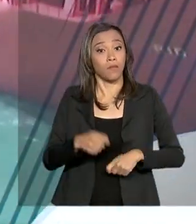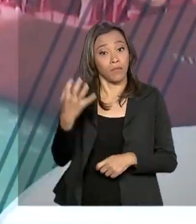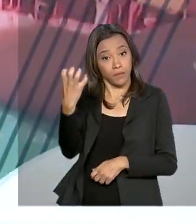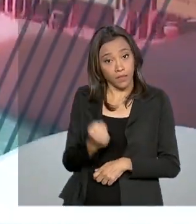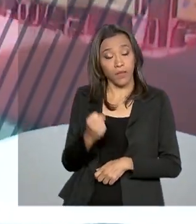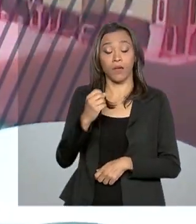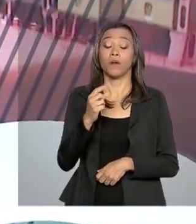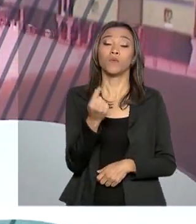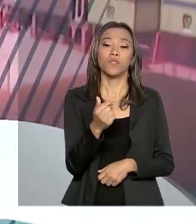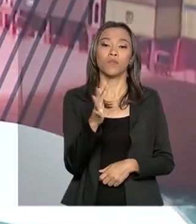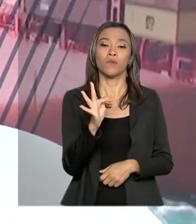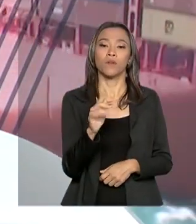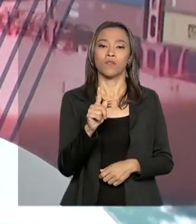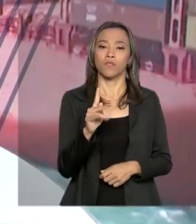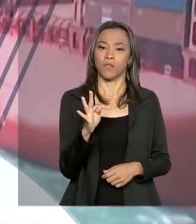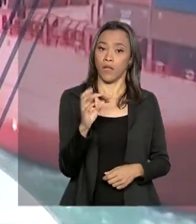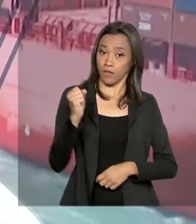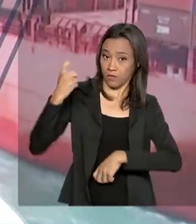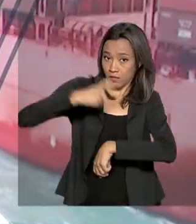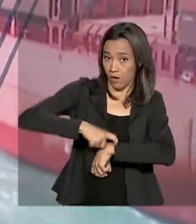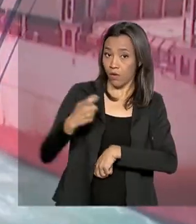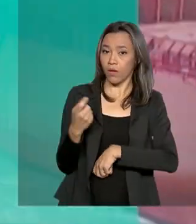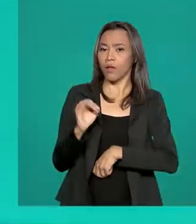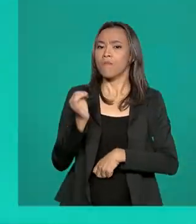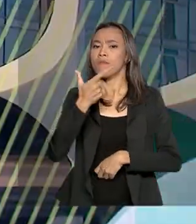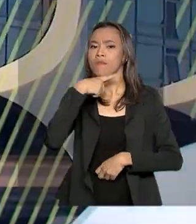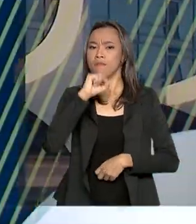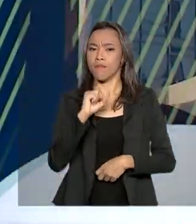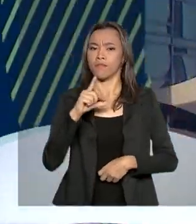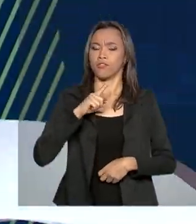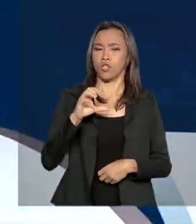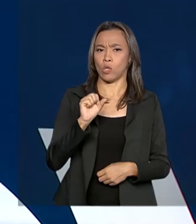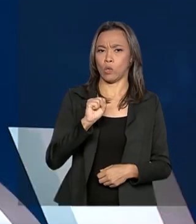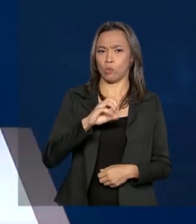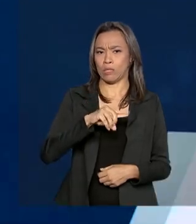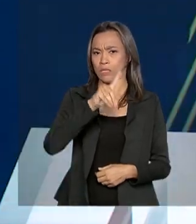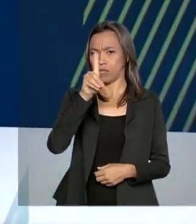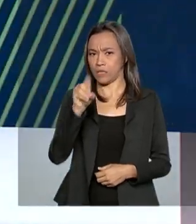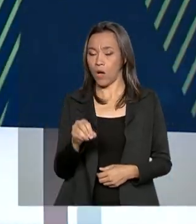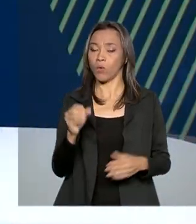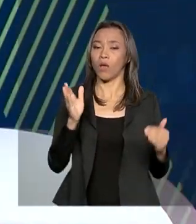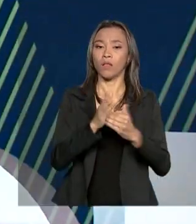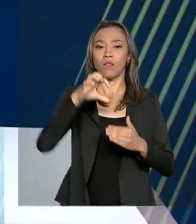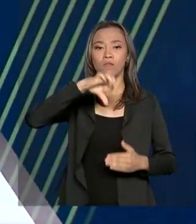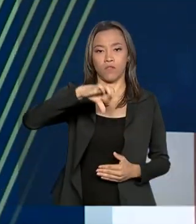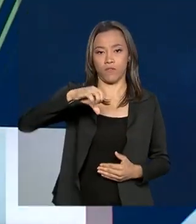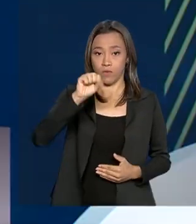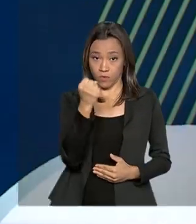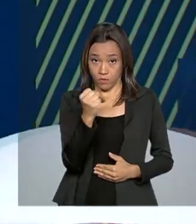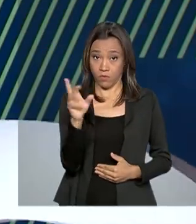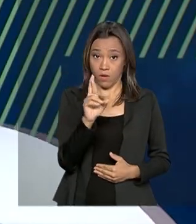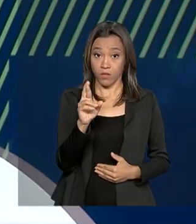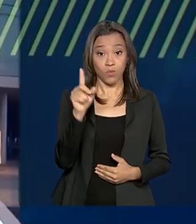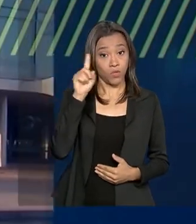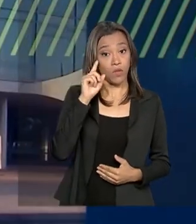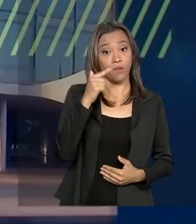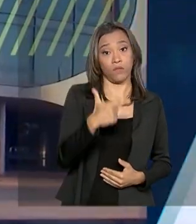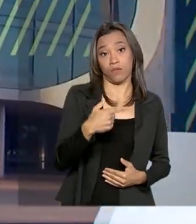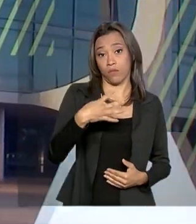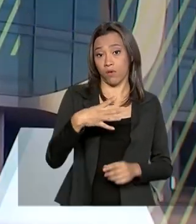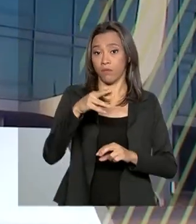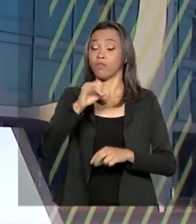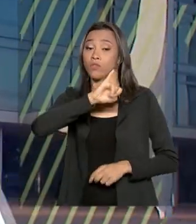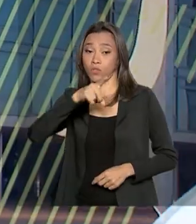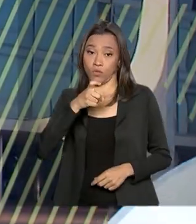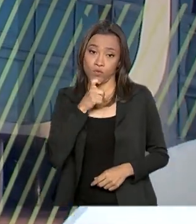saque imediato do FGTS. Para os trabalhadores que tinham saldo de até R$ 998,00 em 24 de julho,